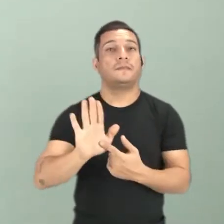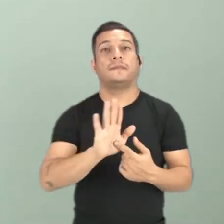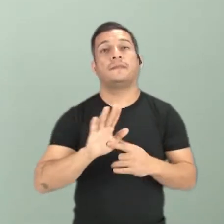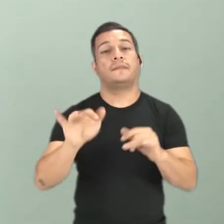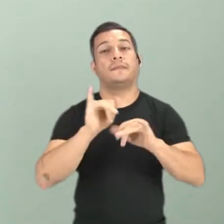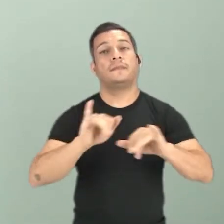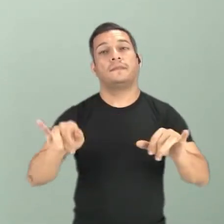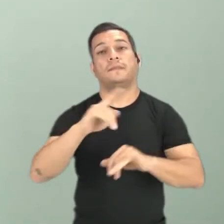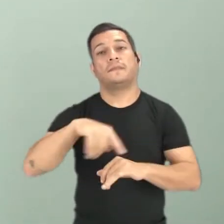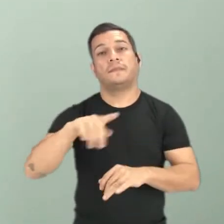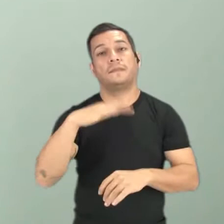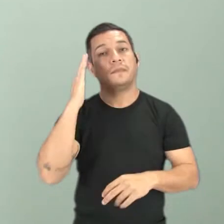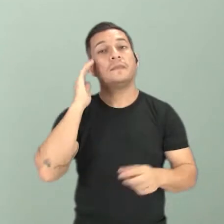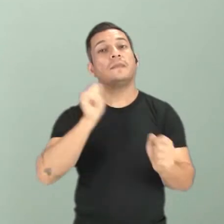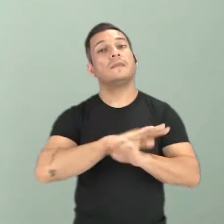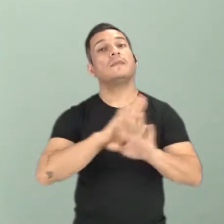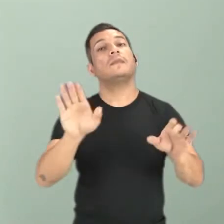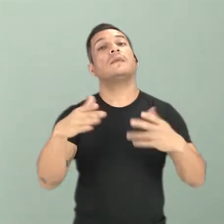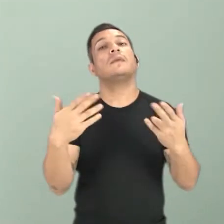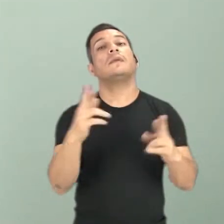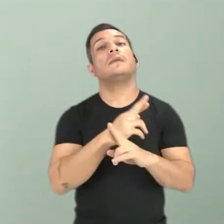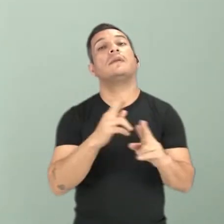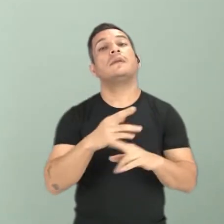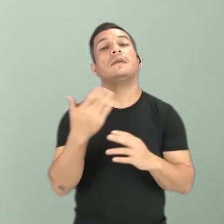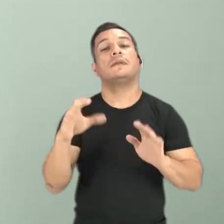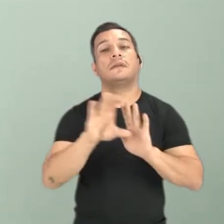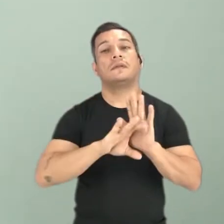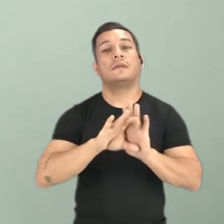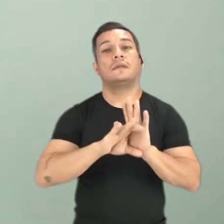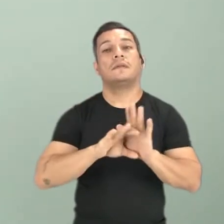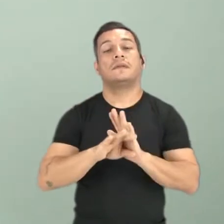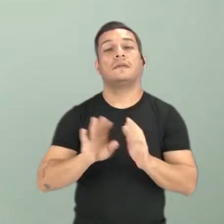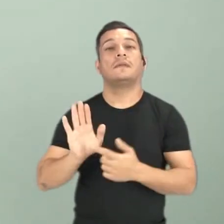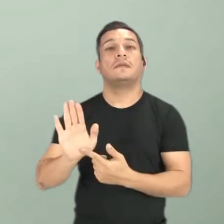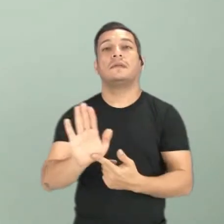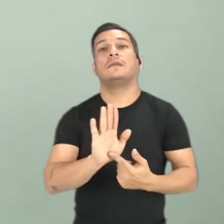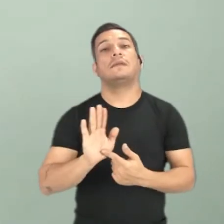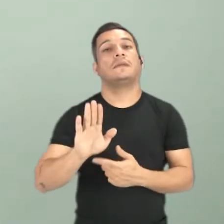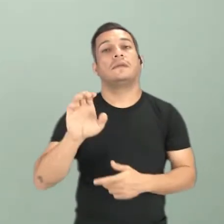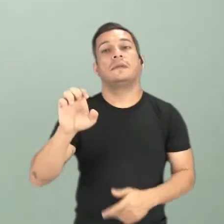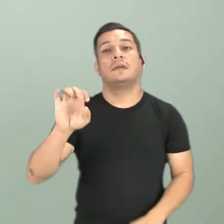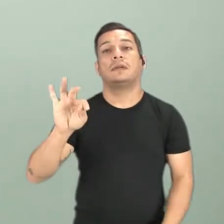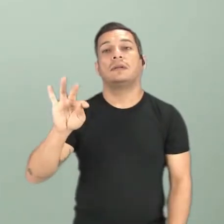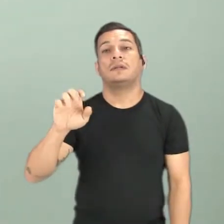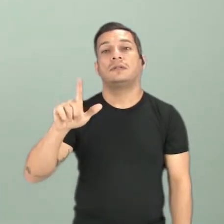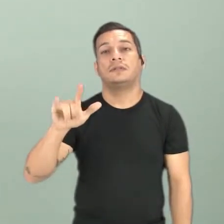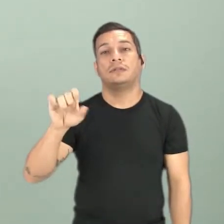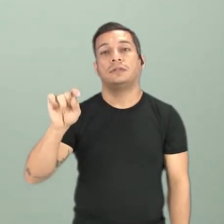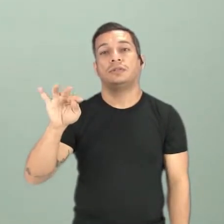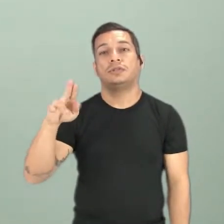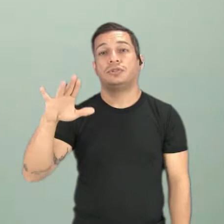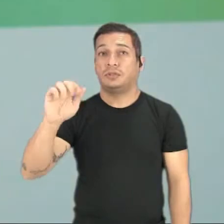Para que você entenda qual a relação, vou te mostrar o conceito do que se trata estilística.